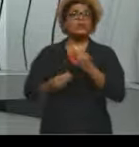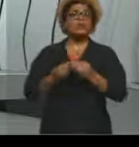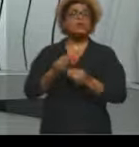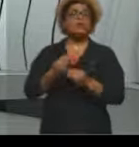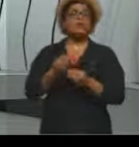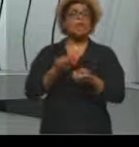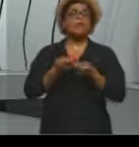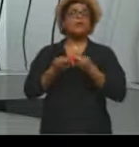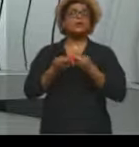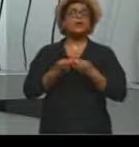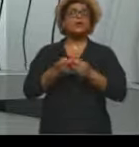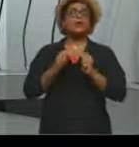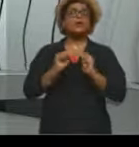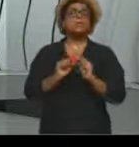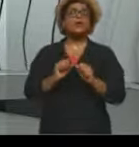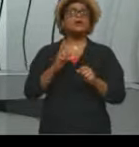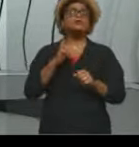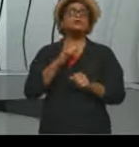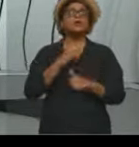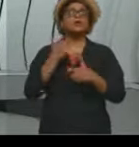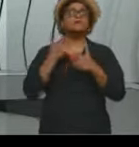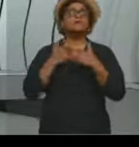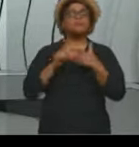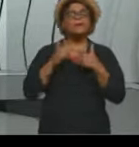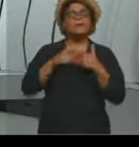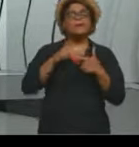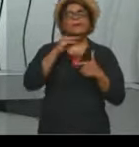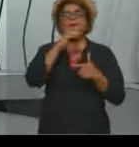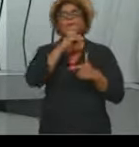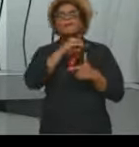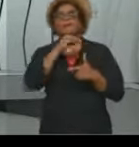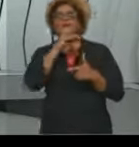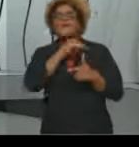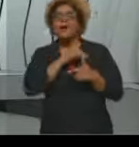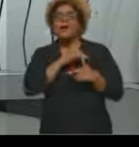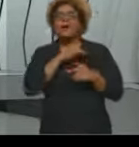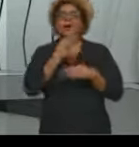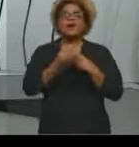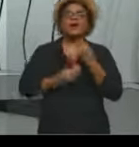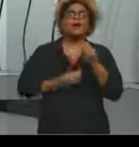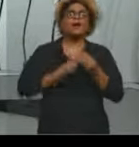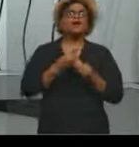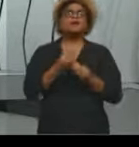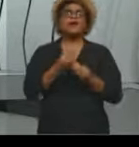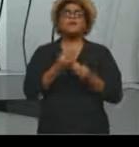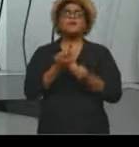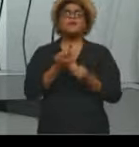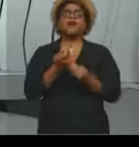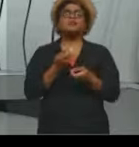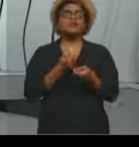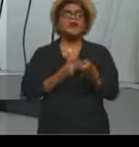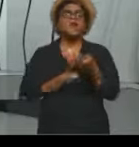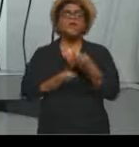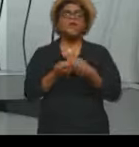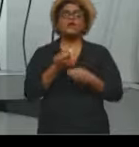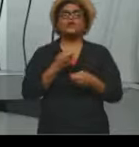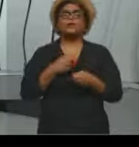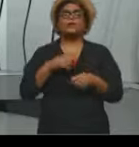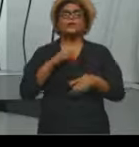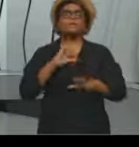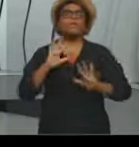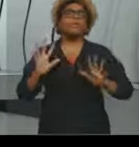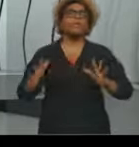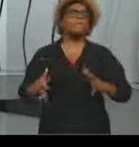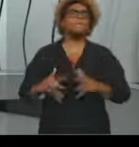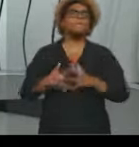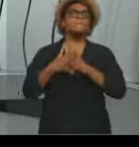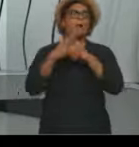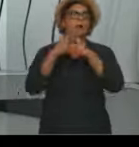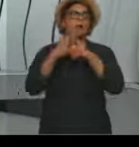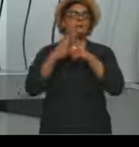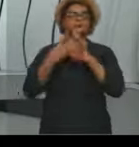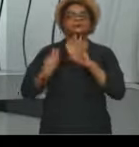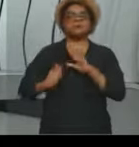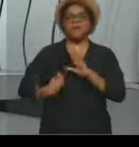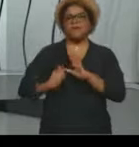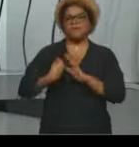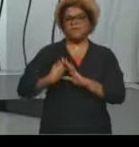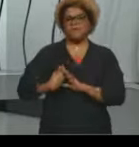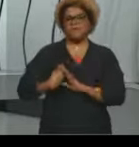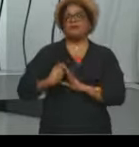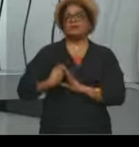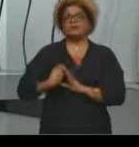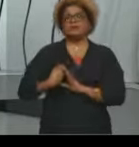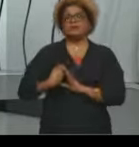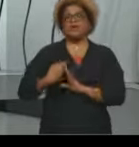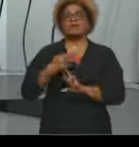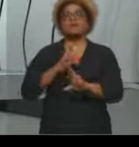essa liberdade, liberalismo, né, econômico, ele pode aí afetar nas condições de vida, nas relações econômicas, quando a gente tem uma